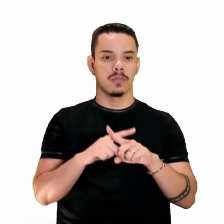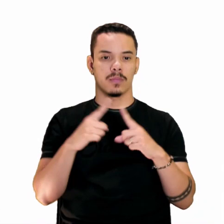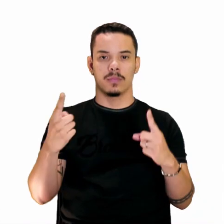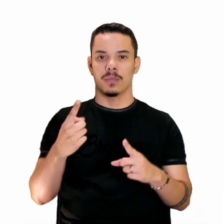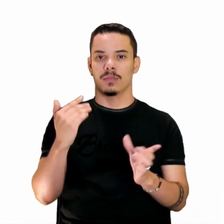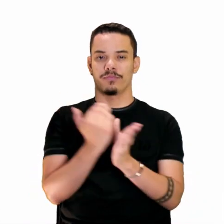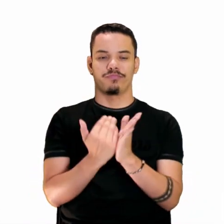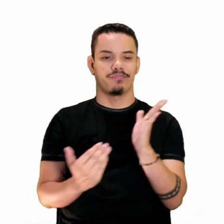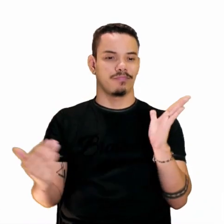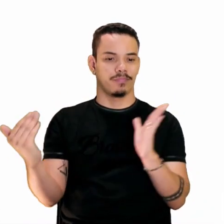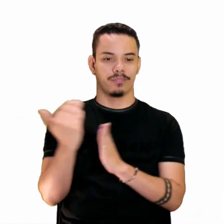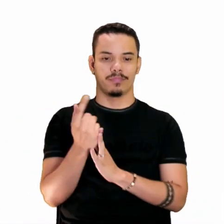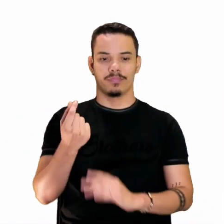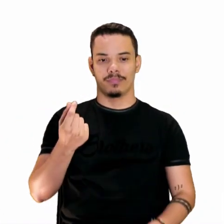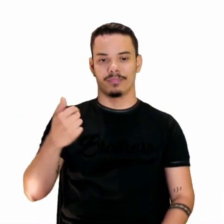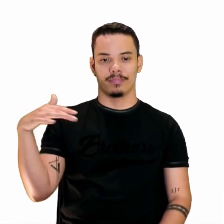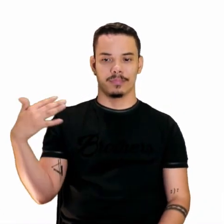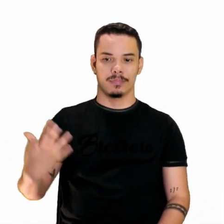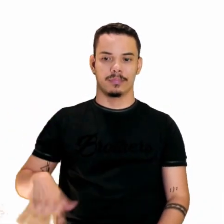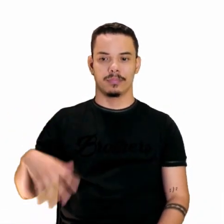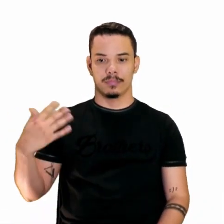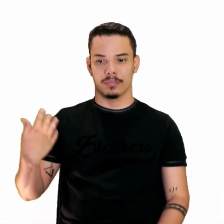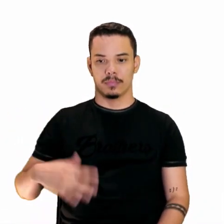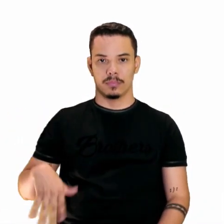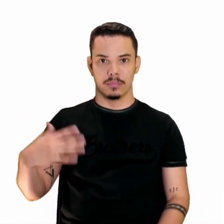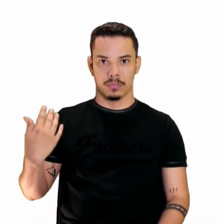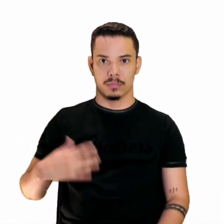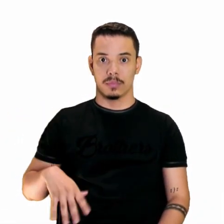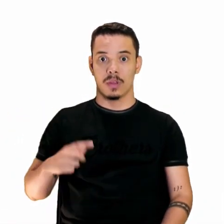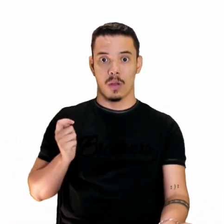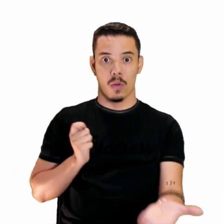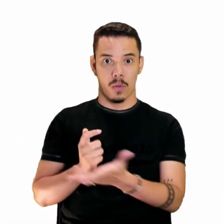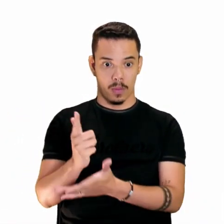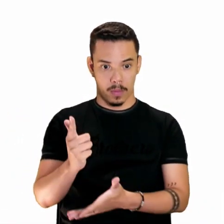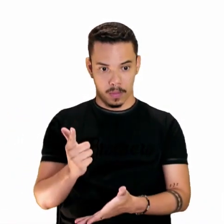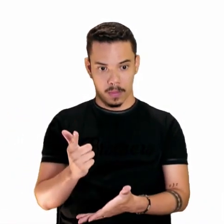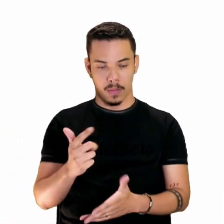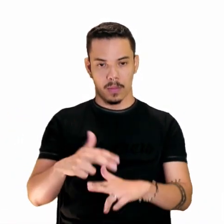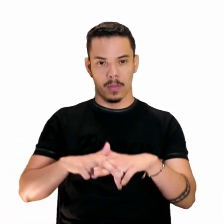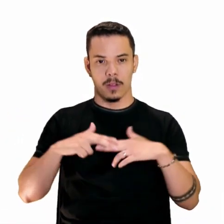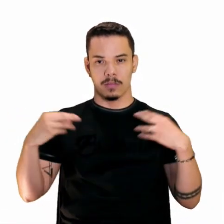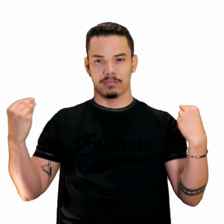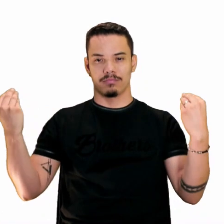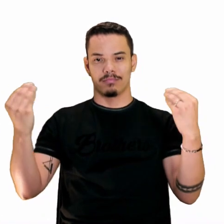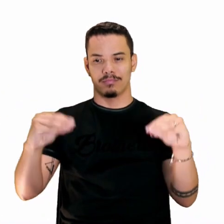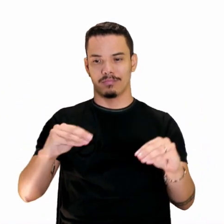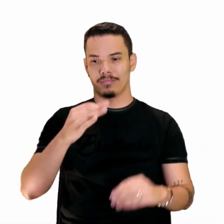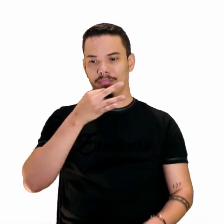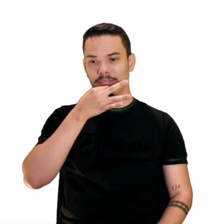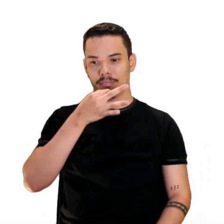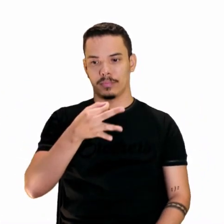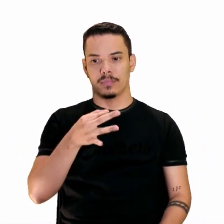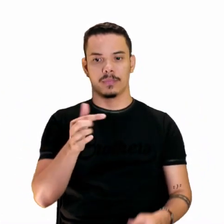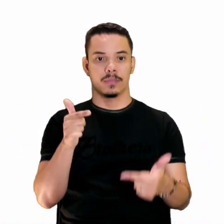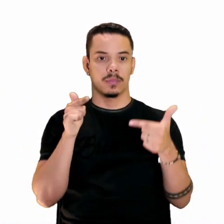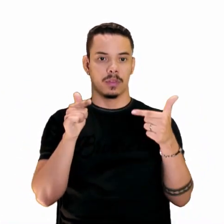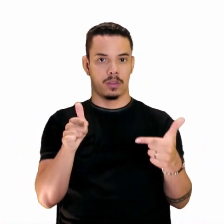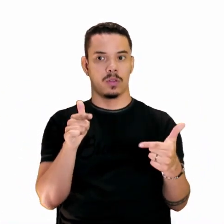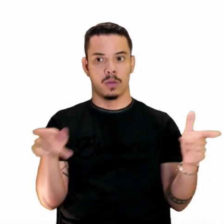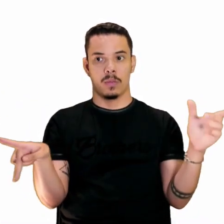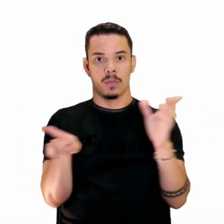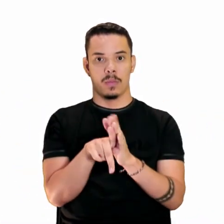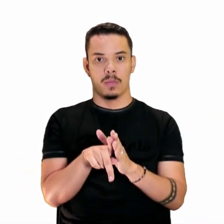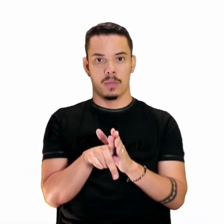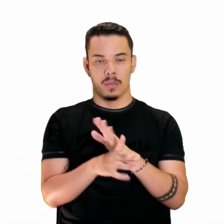Mais caras. São 100 mil réis a dúzia. Assim, ele vai falando, citando algumas coisas,